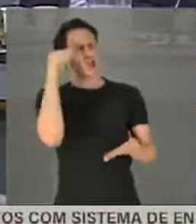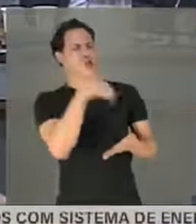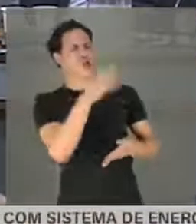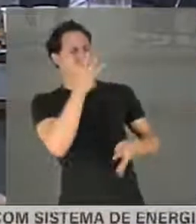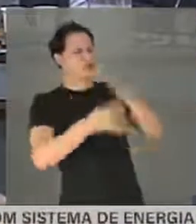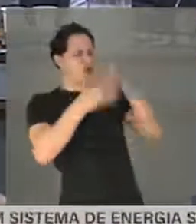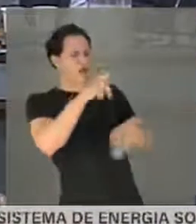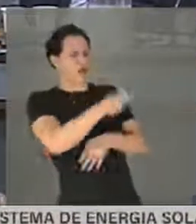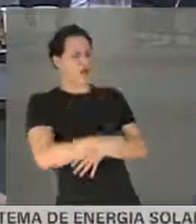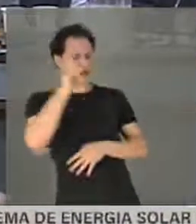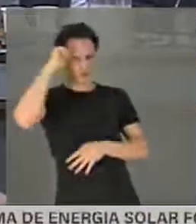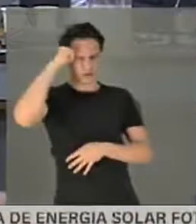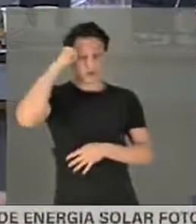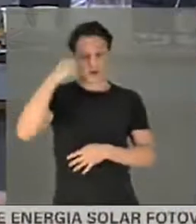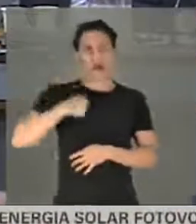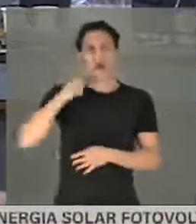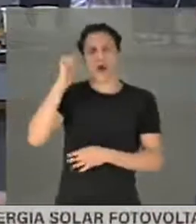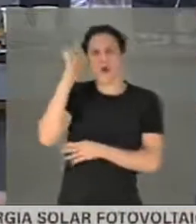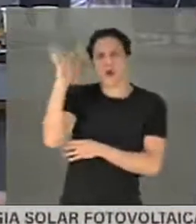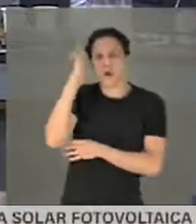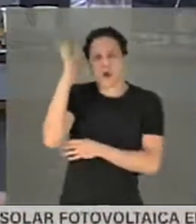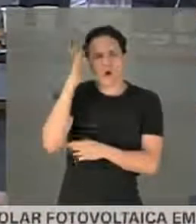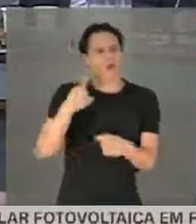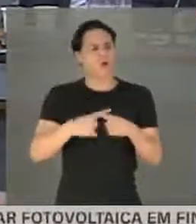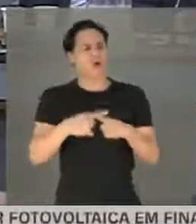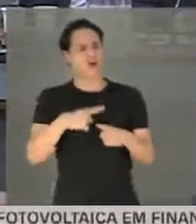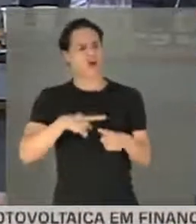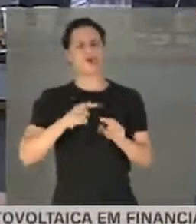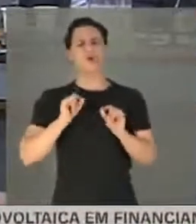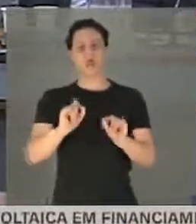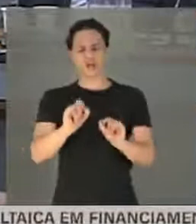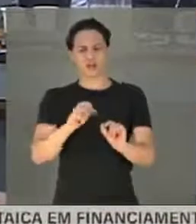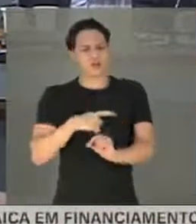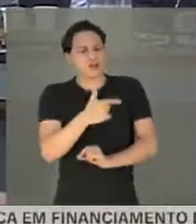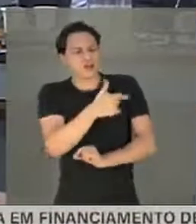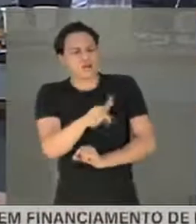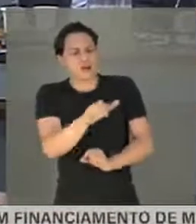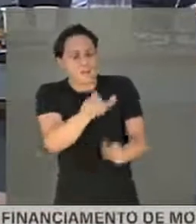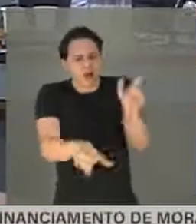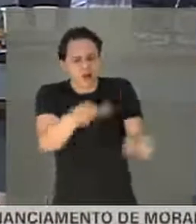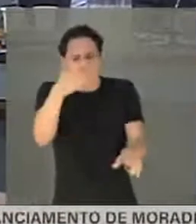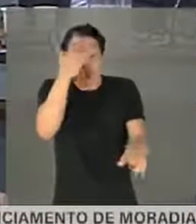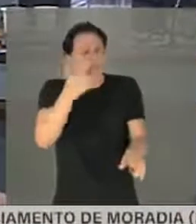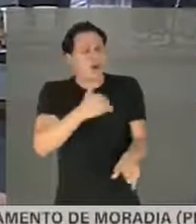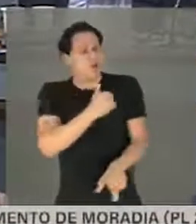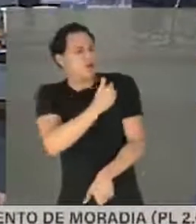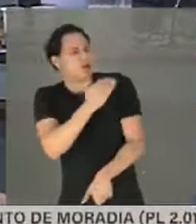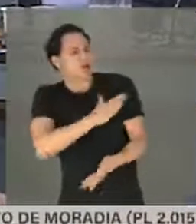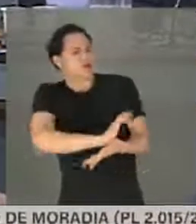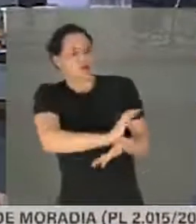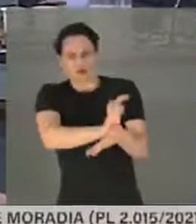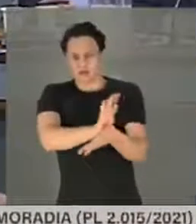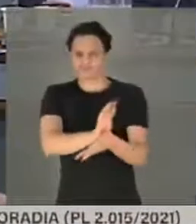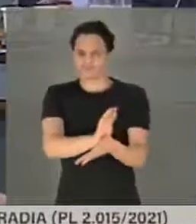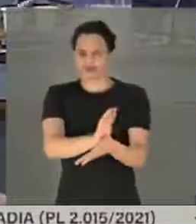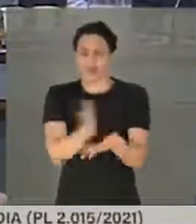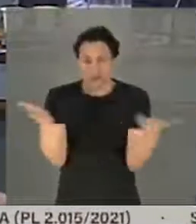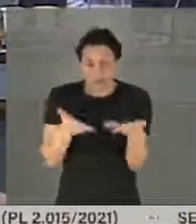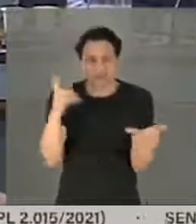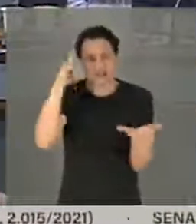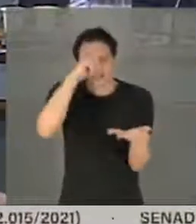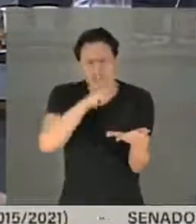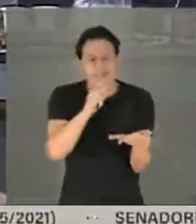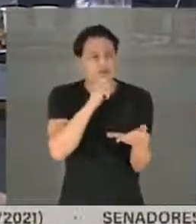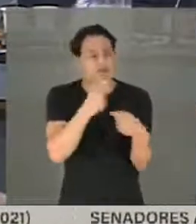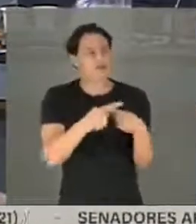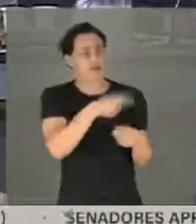dia em que minha irmã não vai ser julgada por ser mulher e que meu pai não será julgado por serem idosos. Esse dia ainda não chegou, porque